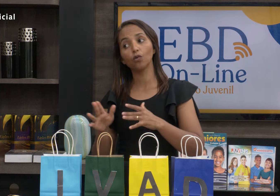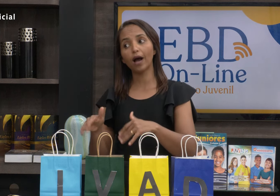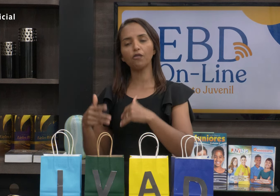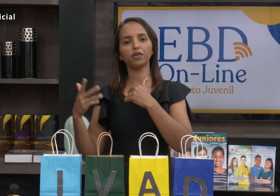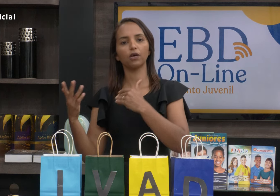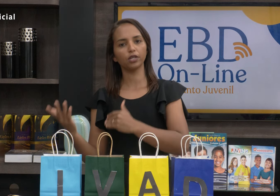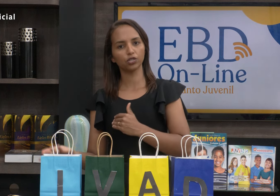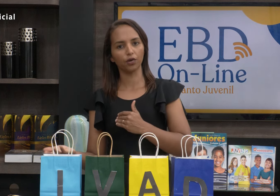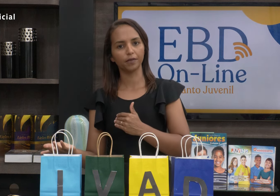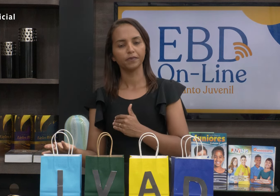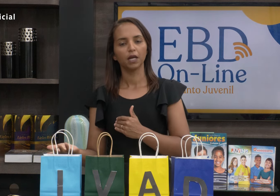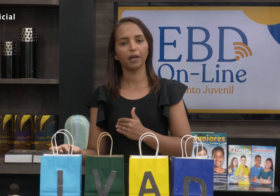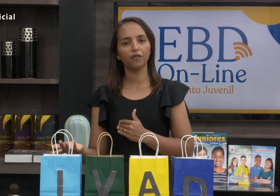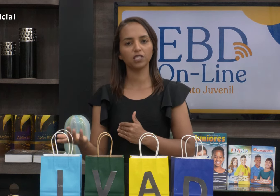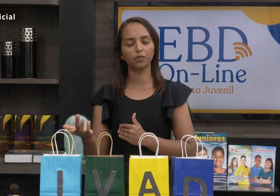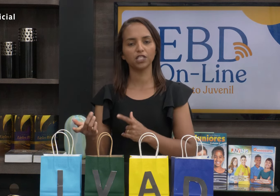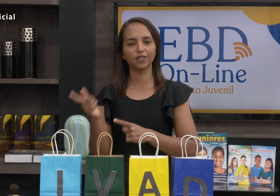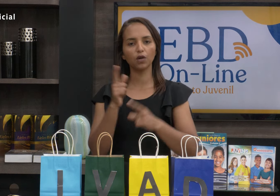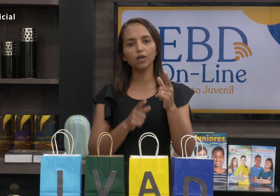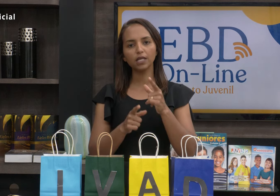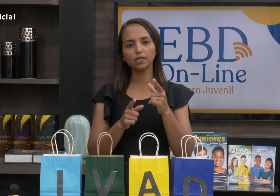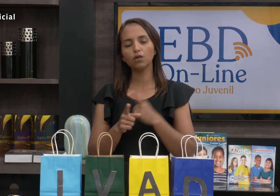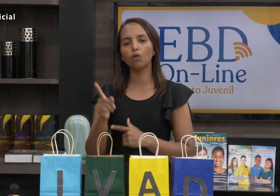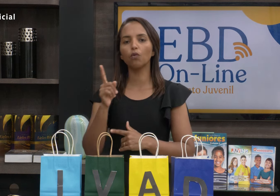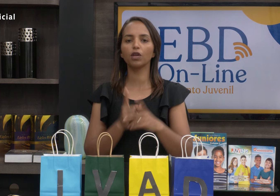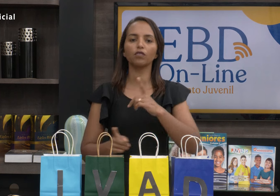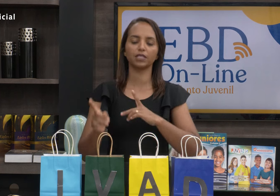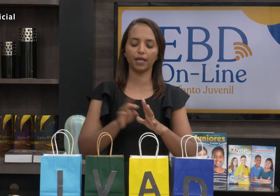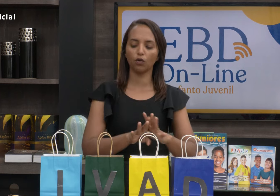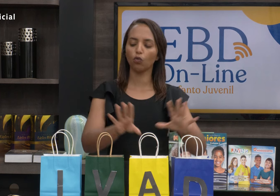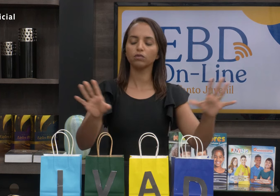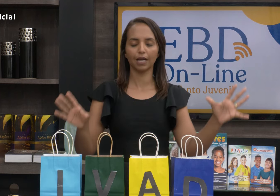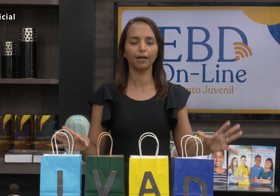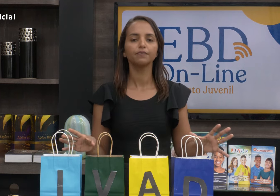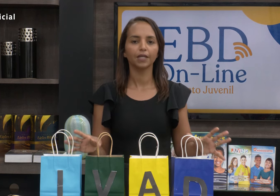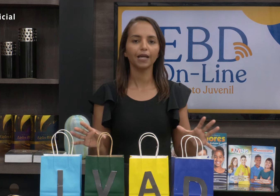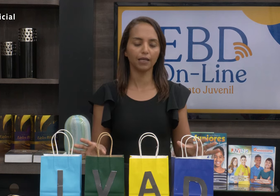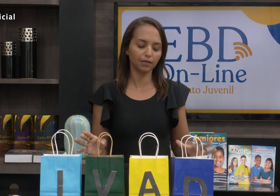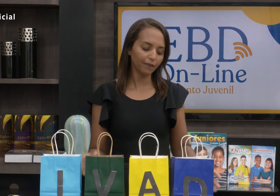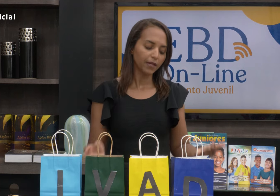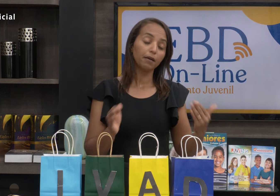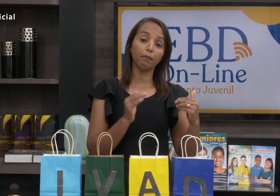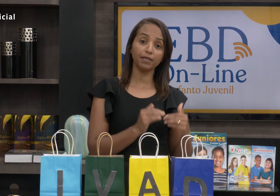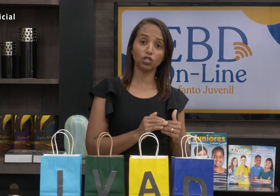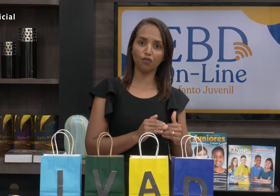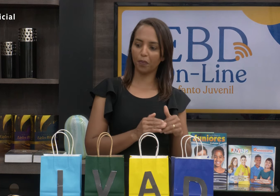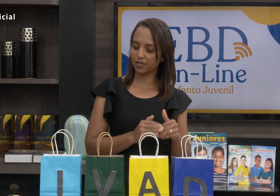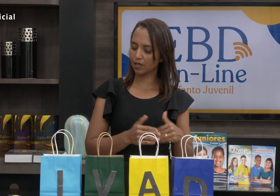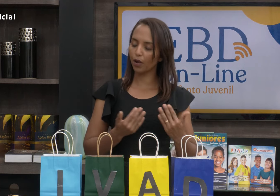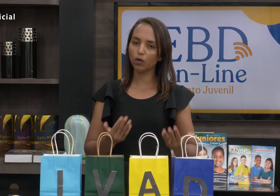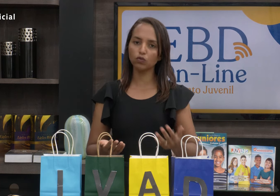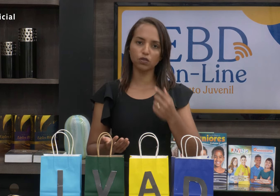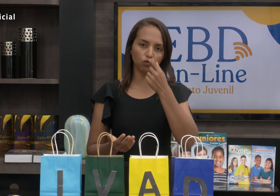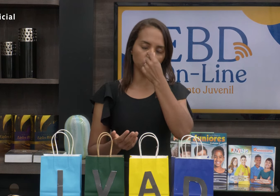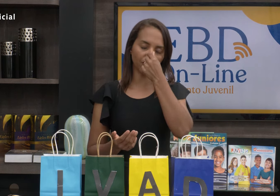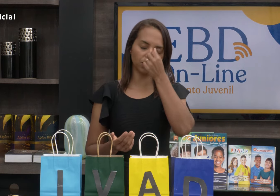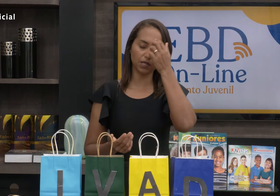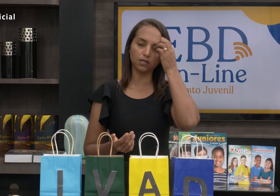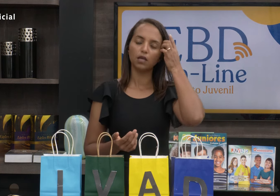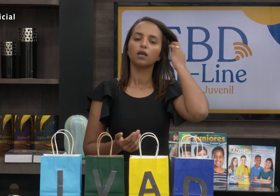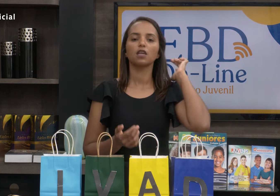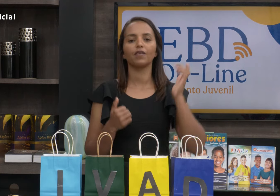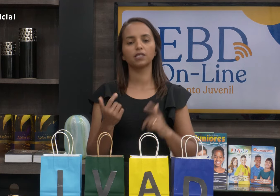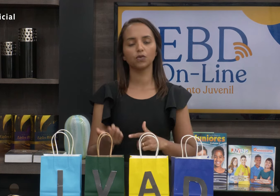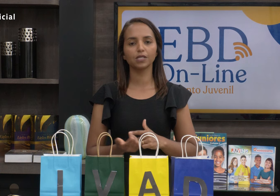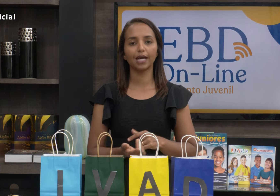esse versículo ao final da história, para que você pudesse fazer um link com o que você está querendo contar aqui, tá? Mas eu já vou apresentar o recurso que eu trouxe para